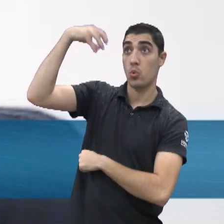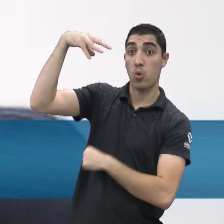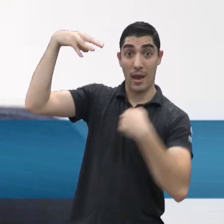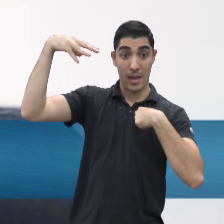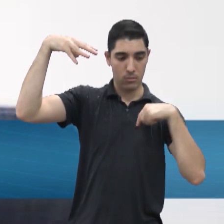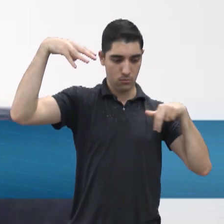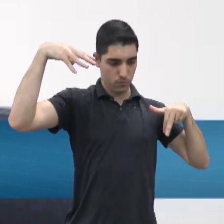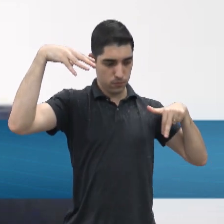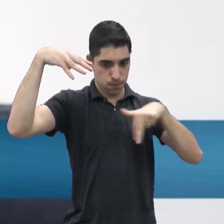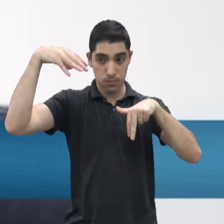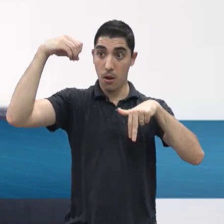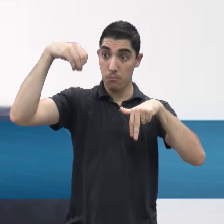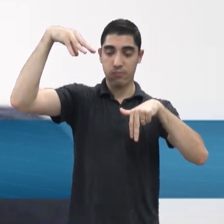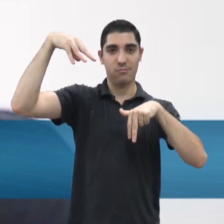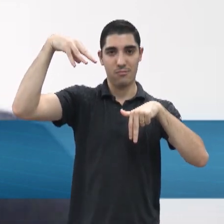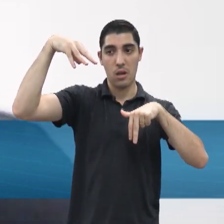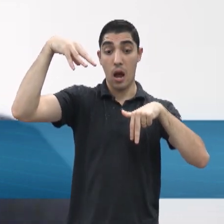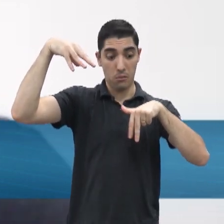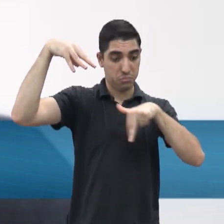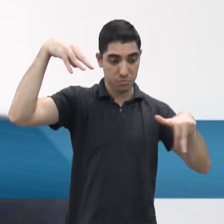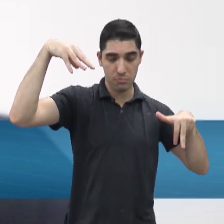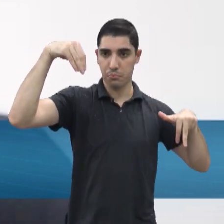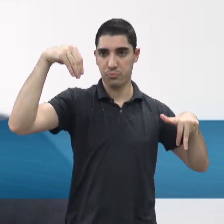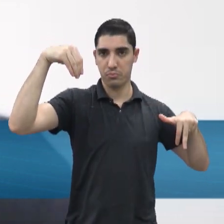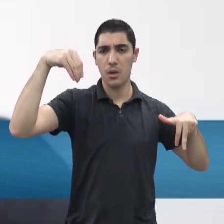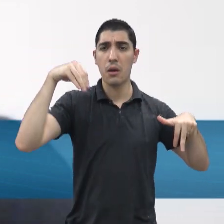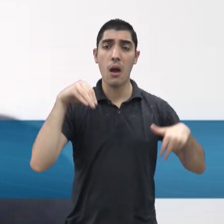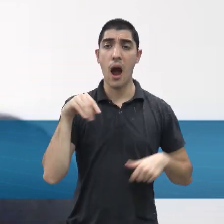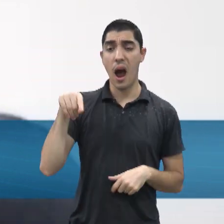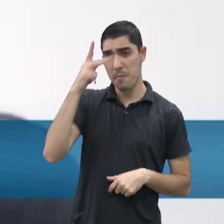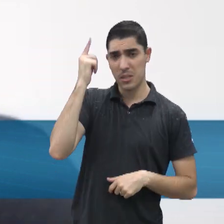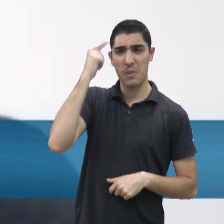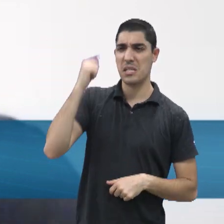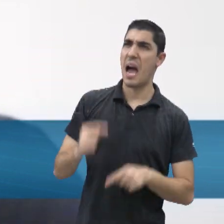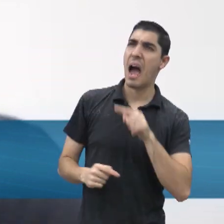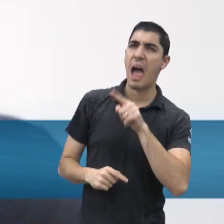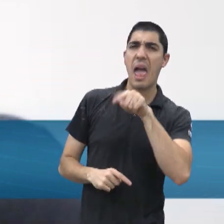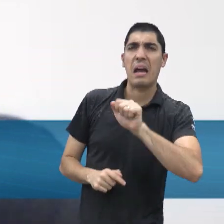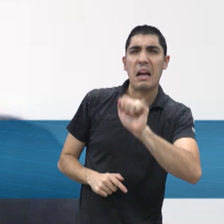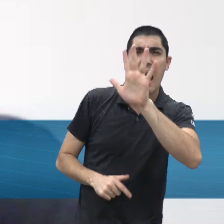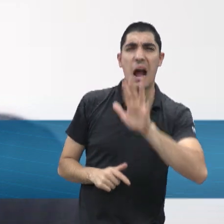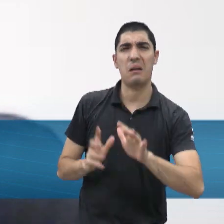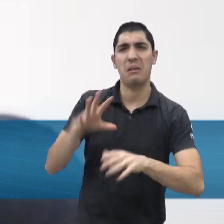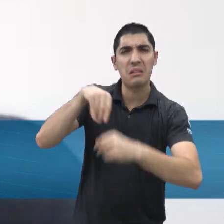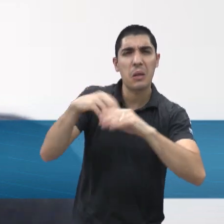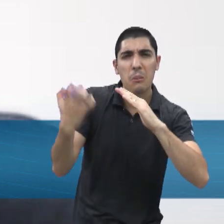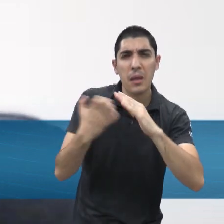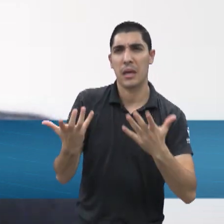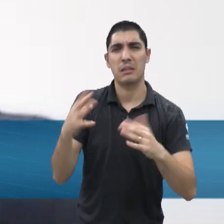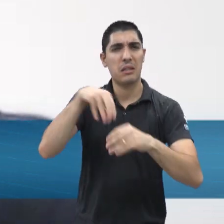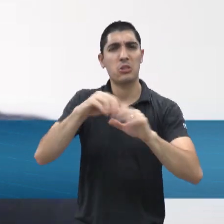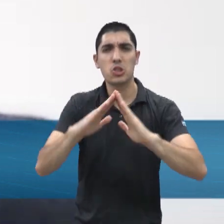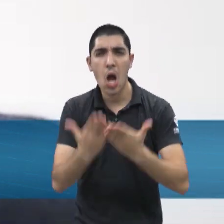ser elevado a curto prazo, mas a longo prazo isso vai gerar uma economia para empresas, empresas, escolas, hospitais muito maior